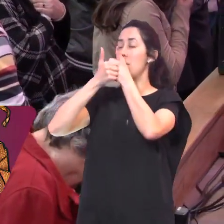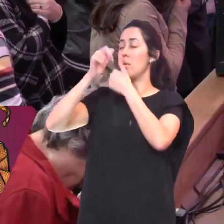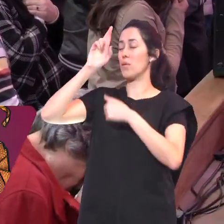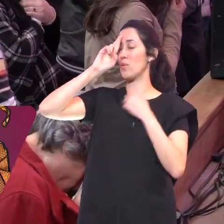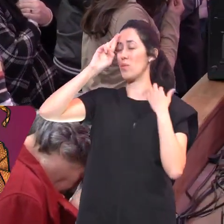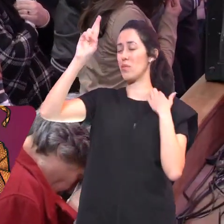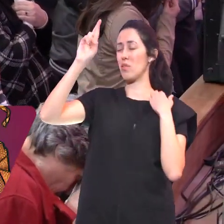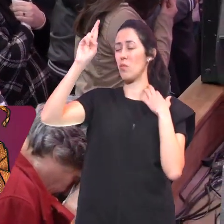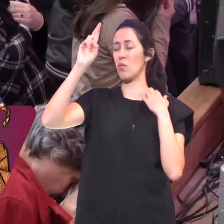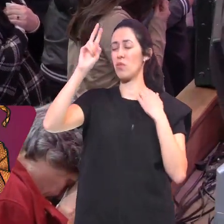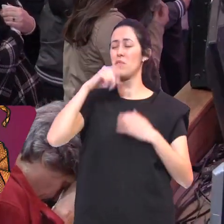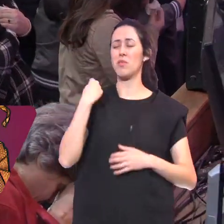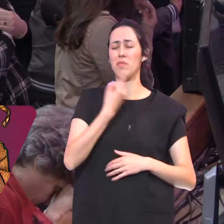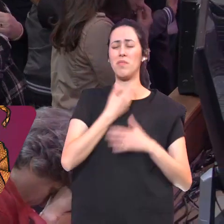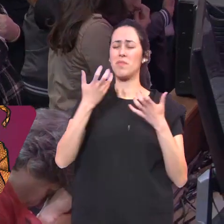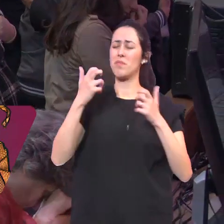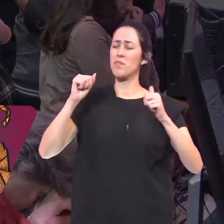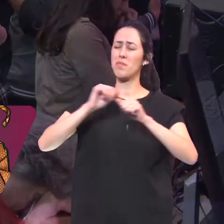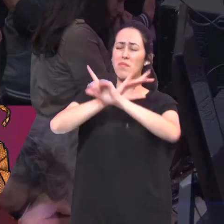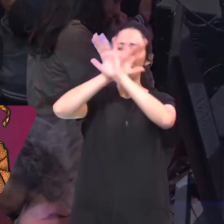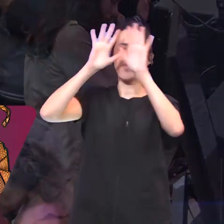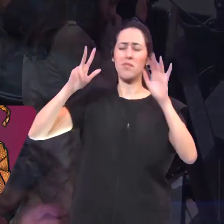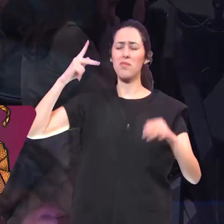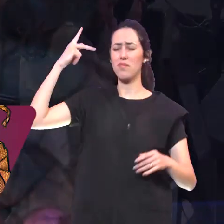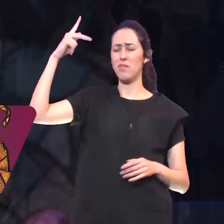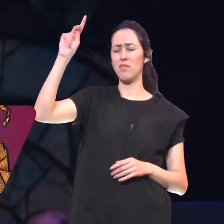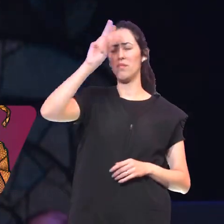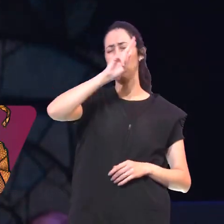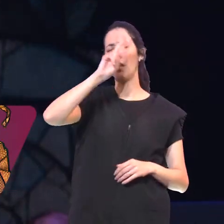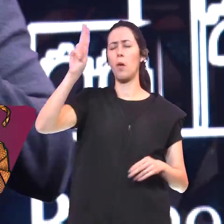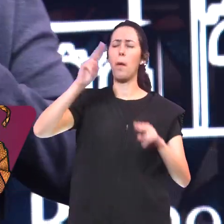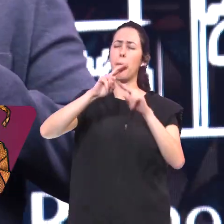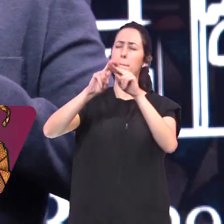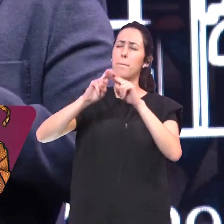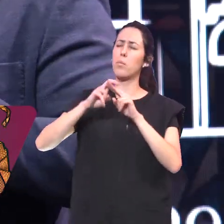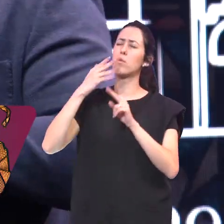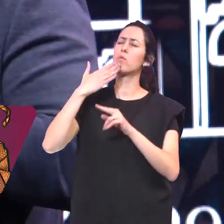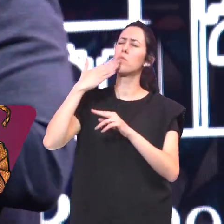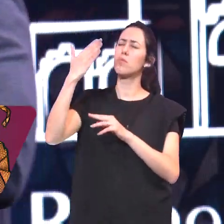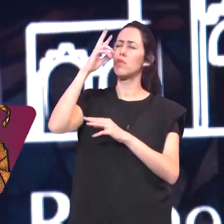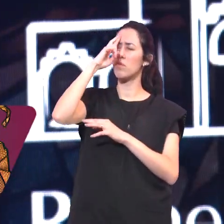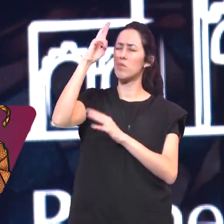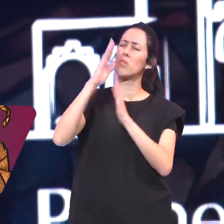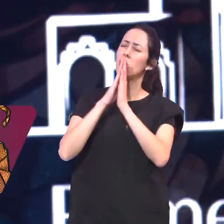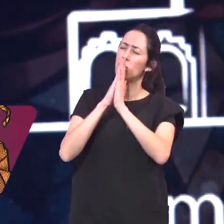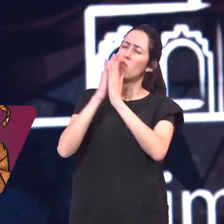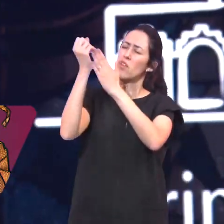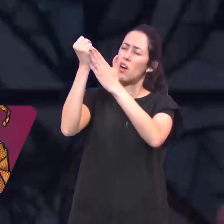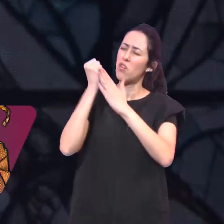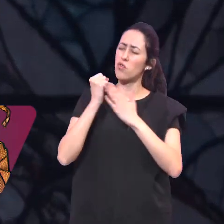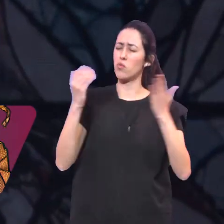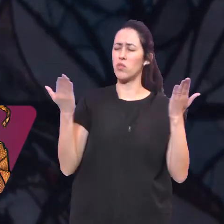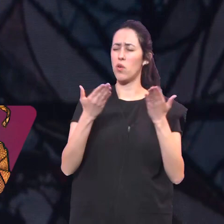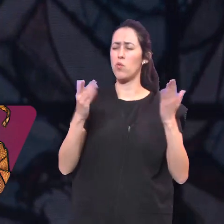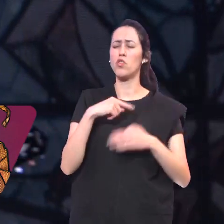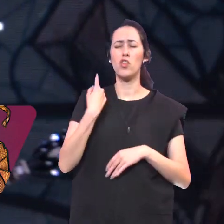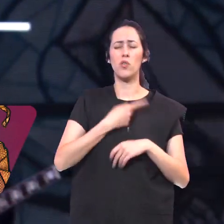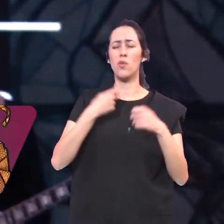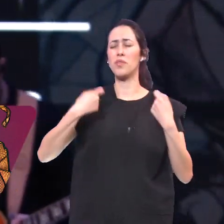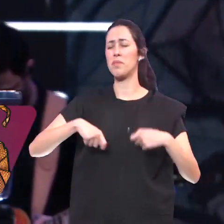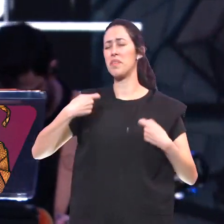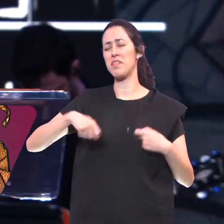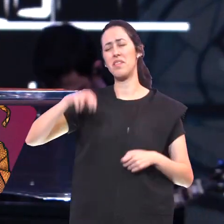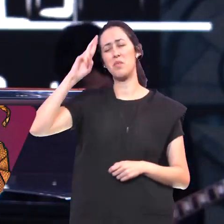vida Pai Glorifique o Teu nome Por isso pedimos Senhor A Tua ajuda hoje Nós precisamos de Ti